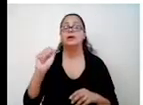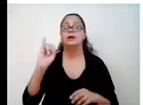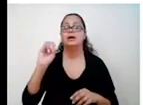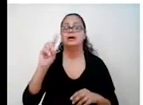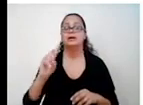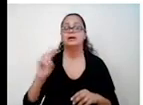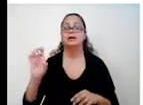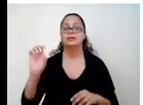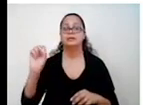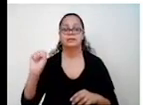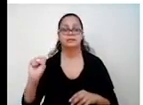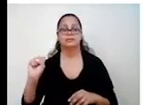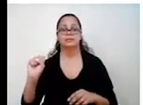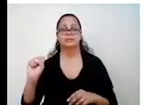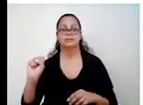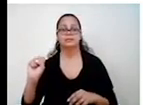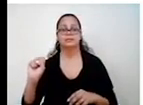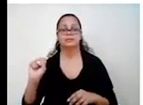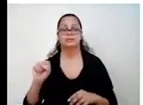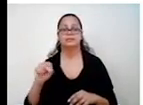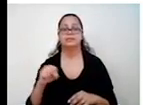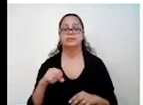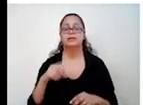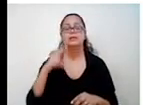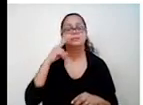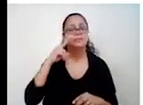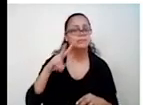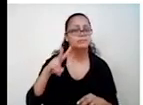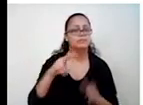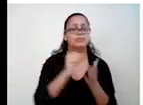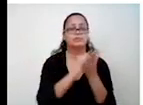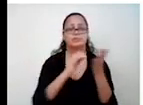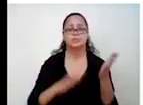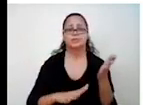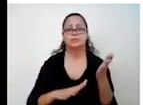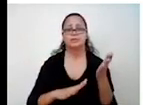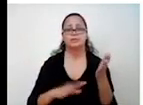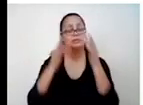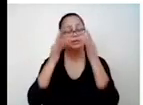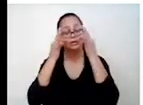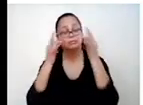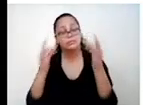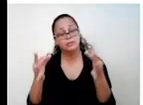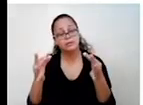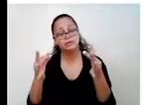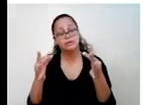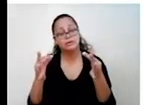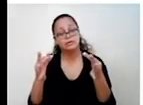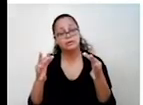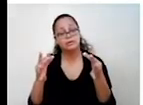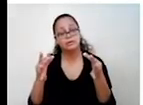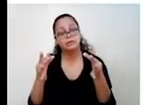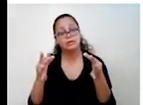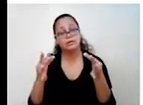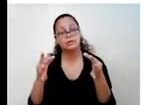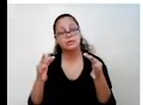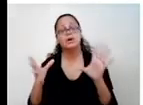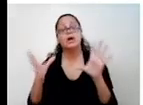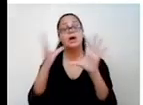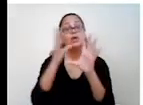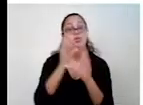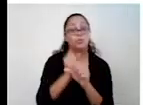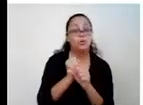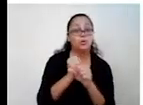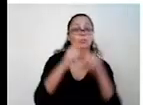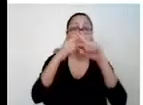a soma o produto. Tem que dar o exercício. Se o aluno não presta atenção no exercício, ele vai achar a soma e o produto